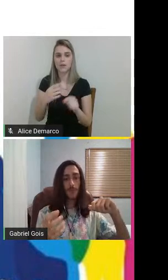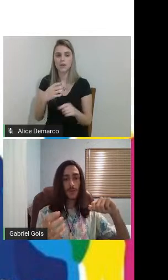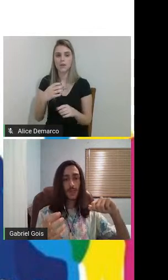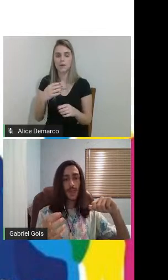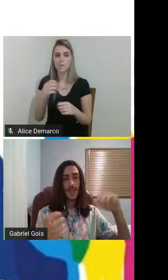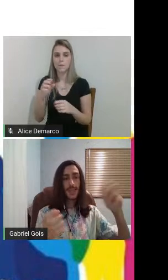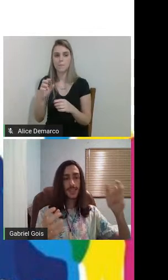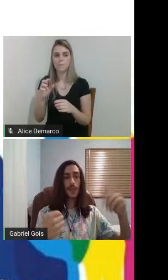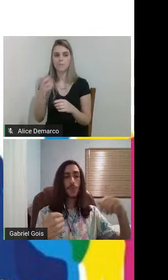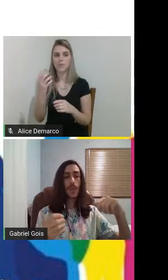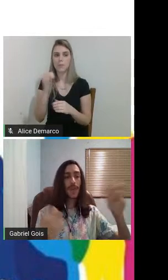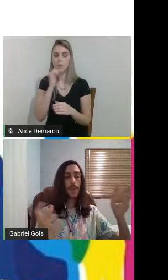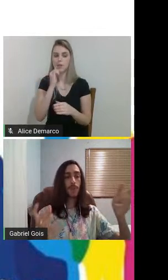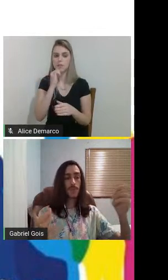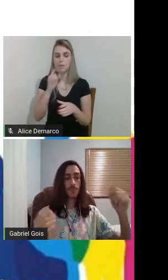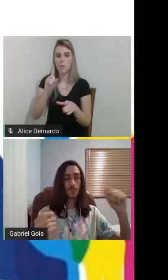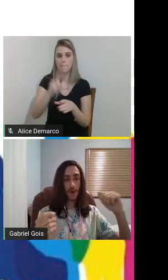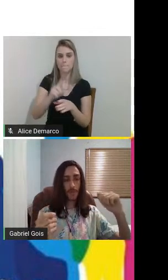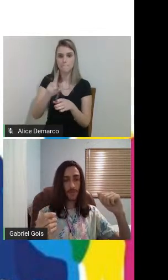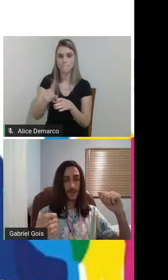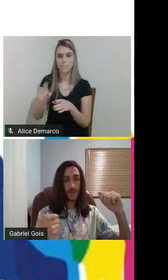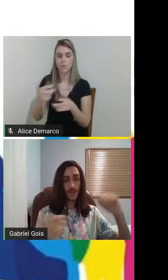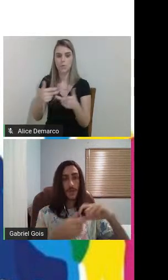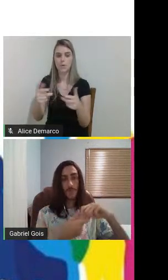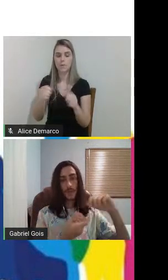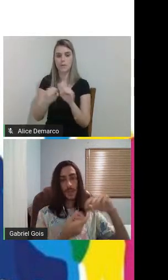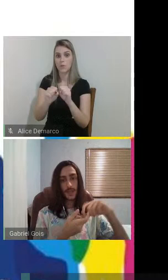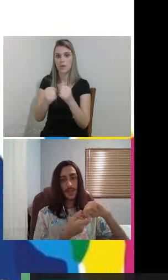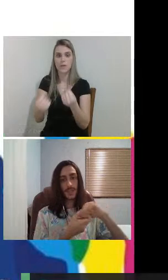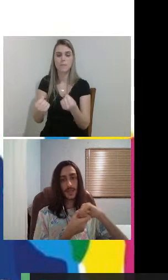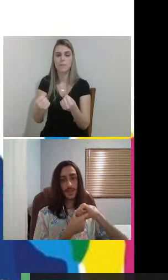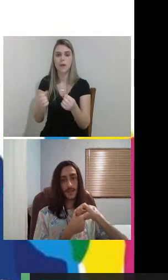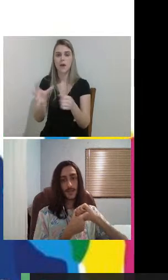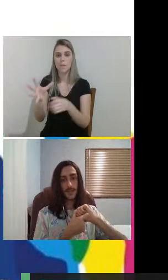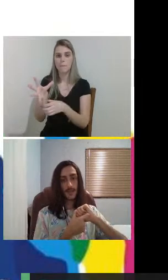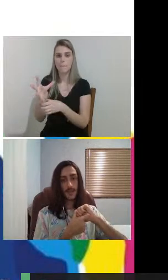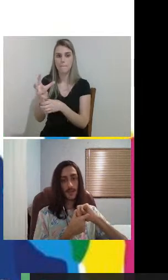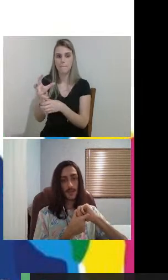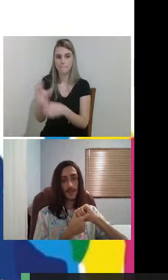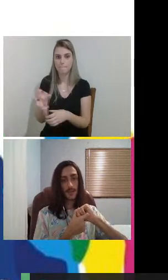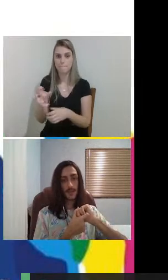movimentar o motor e assim não quebrar por exemplo um copo. Pode passar.